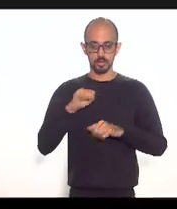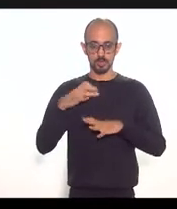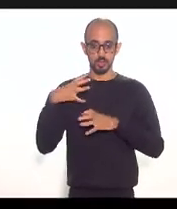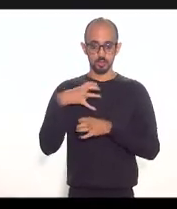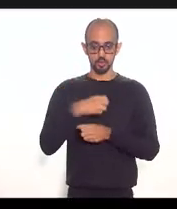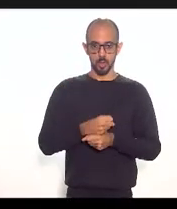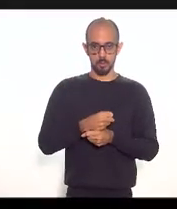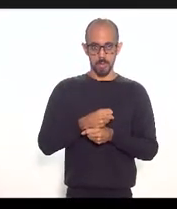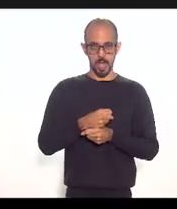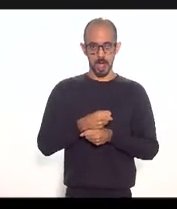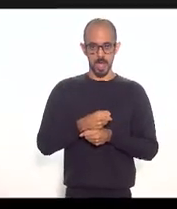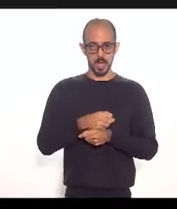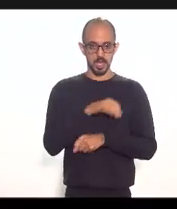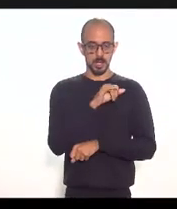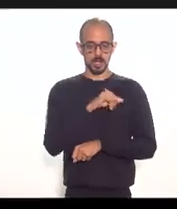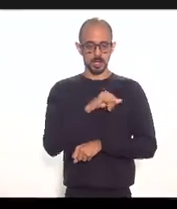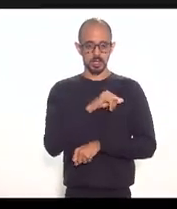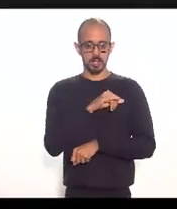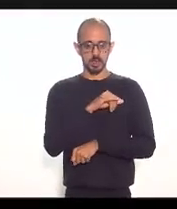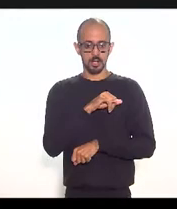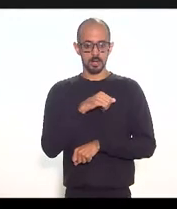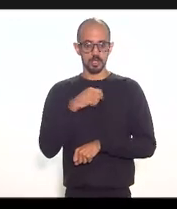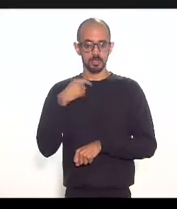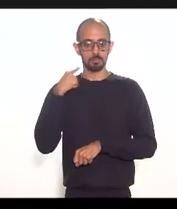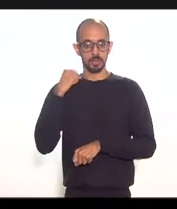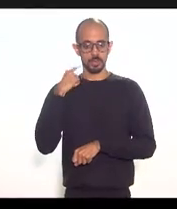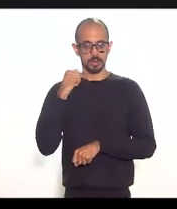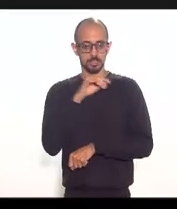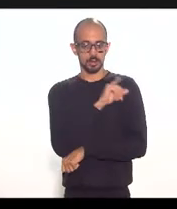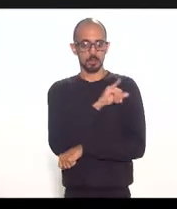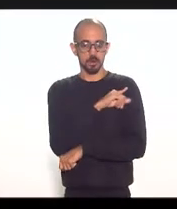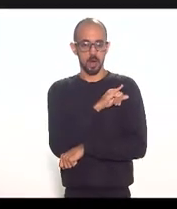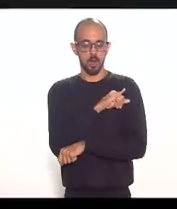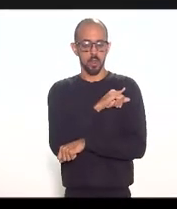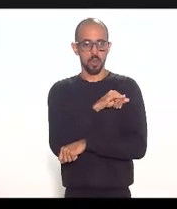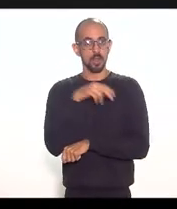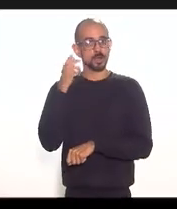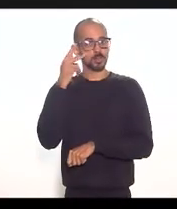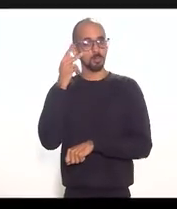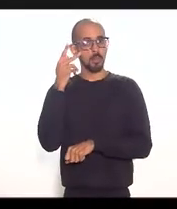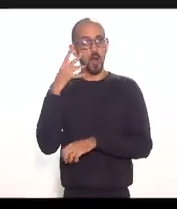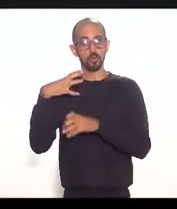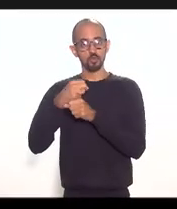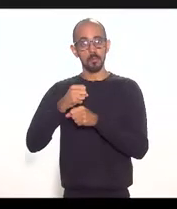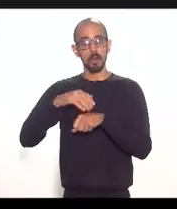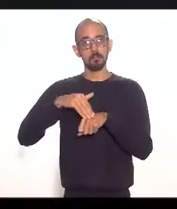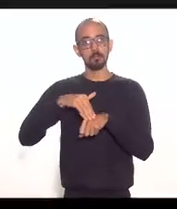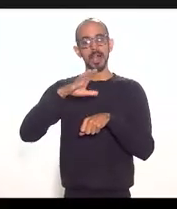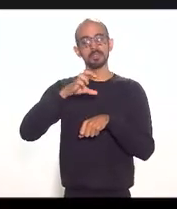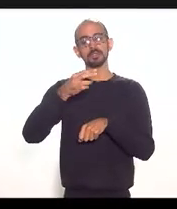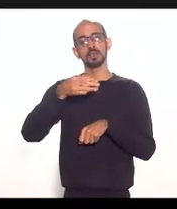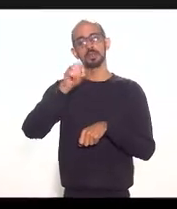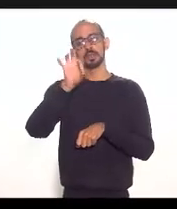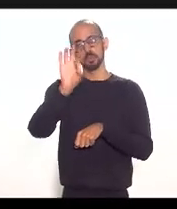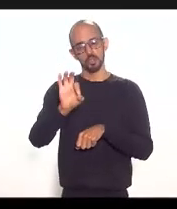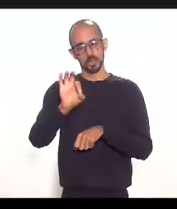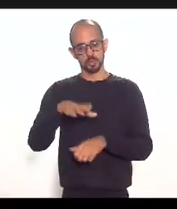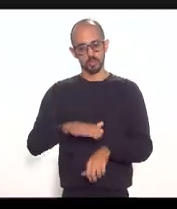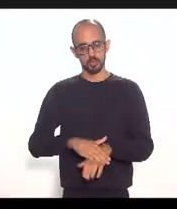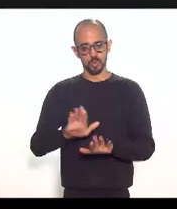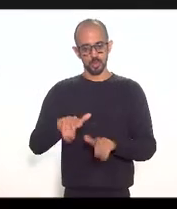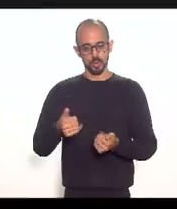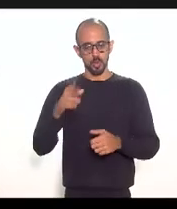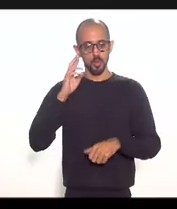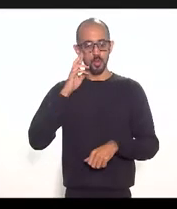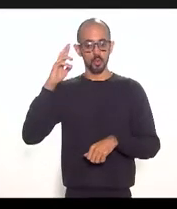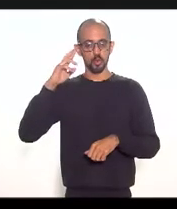em números do IBGE a de São Paulo ainda é 30% maior só que o PIB real é muito maior o dono daquela fazenda